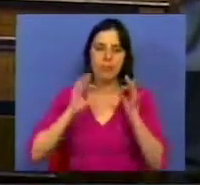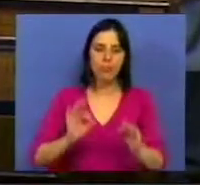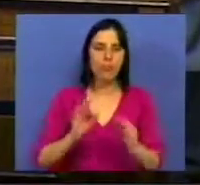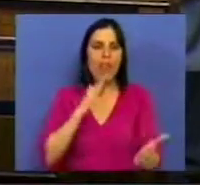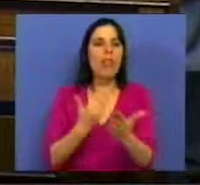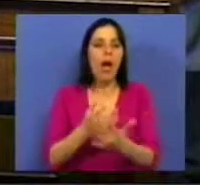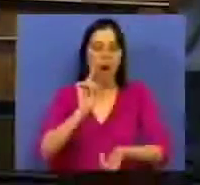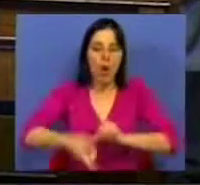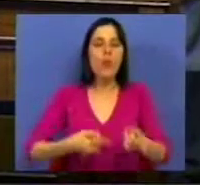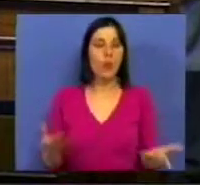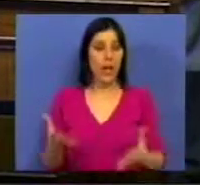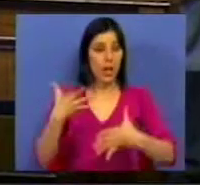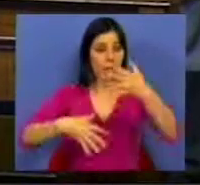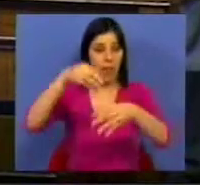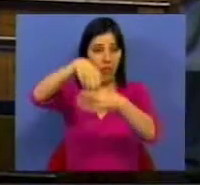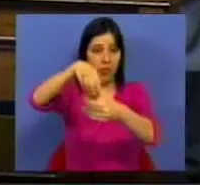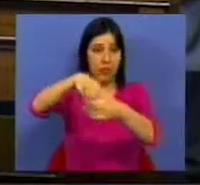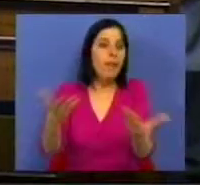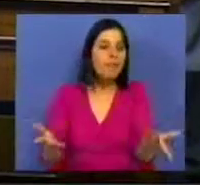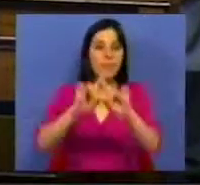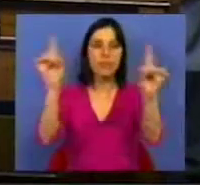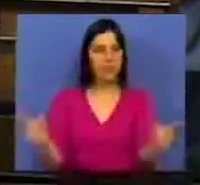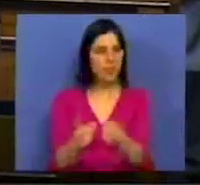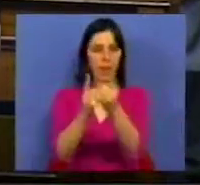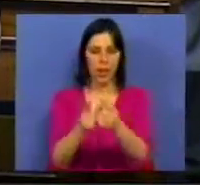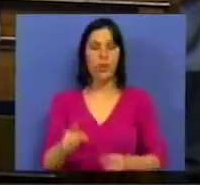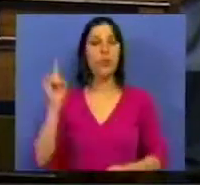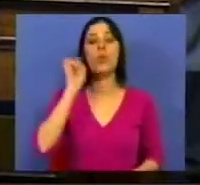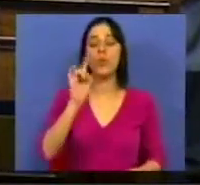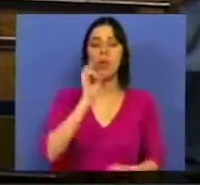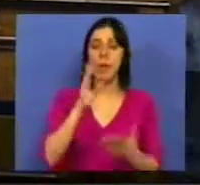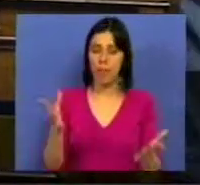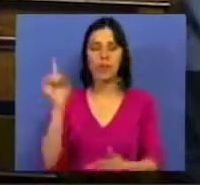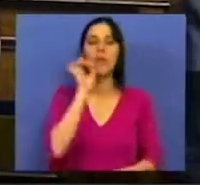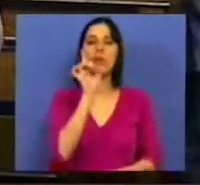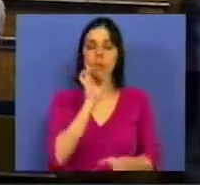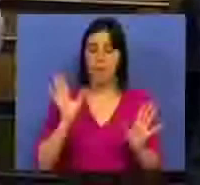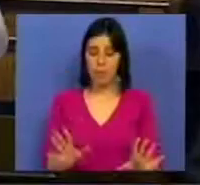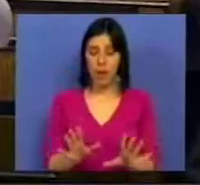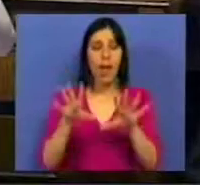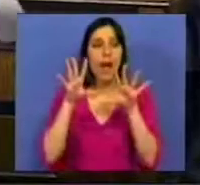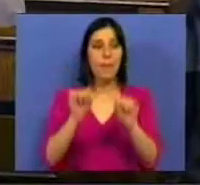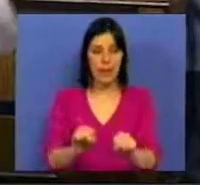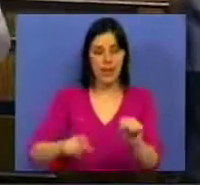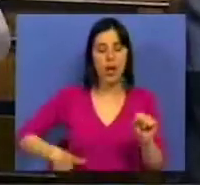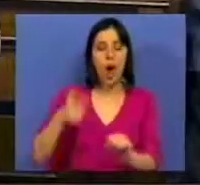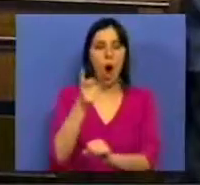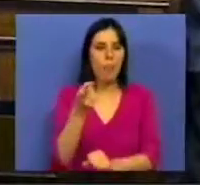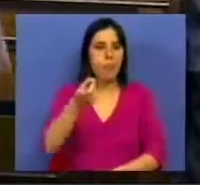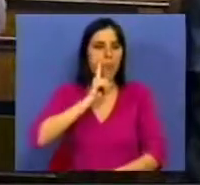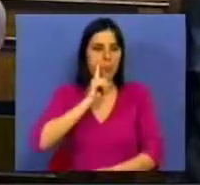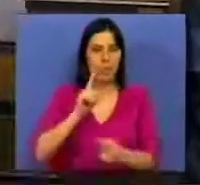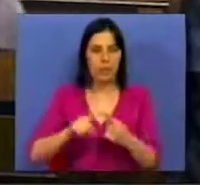implementar nos agentes judiciários. Em resumo, no que importa, no que importa, apreensão de armas ilícitas,